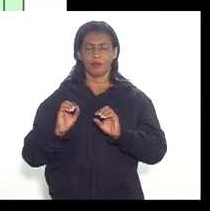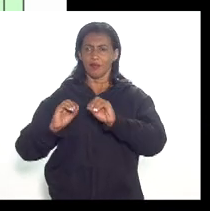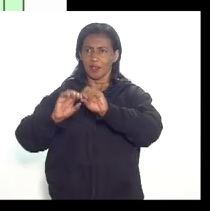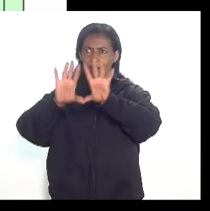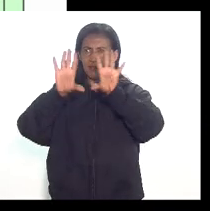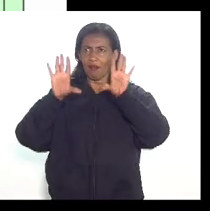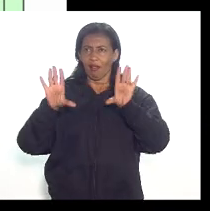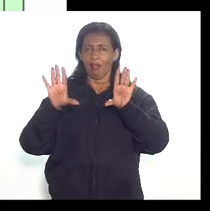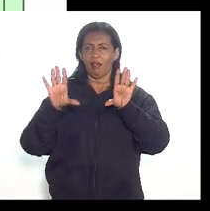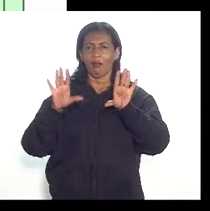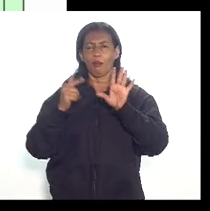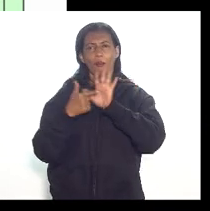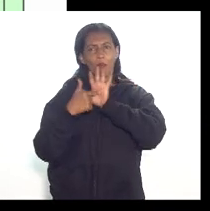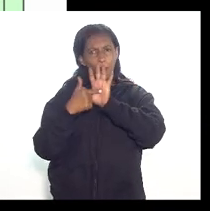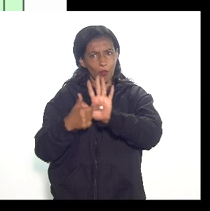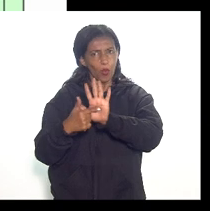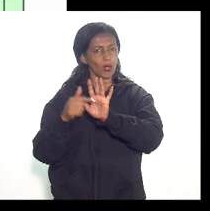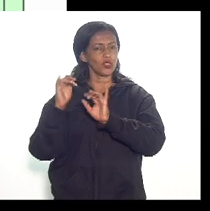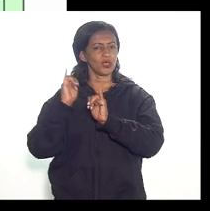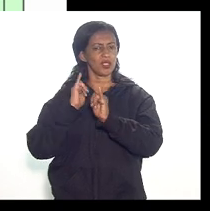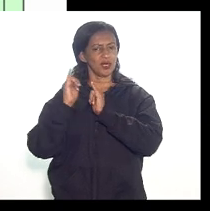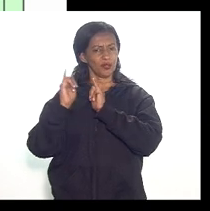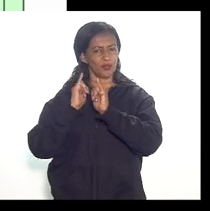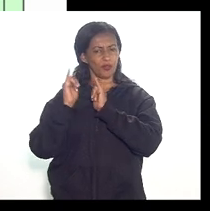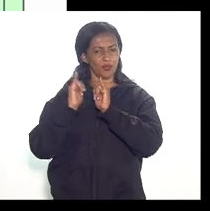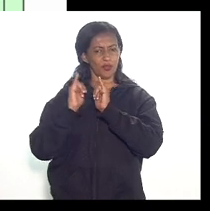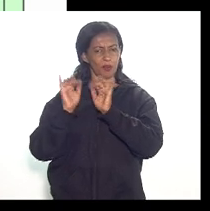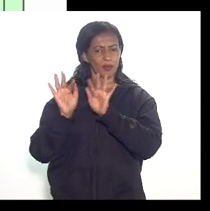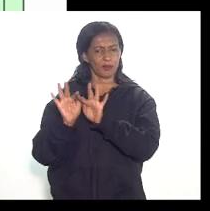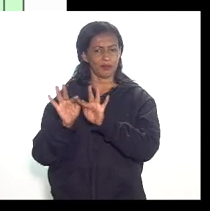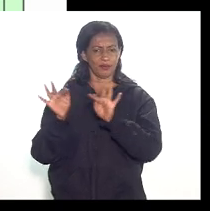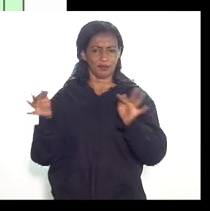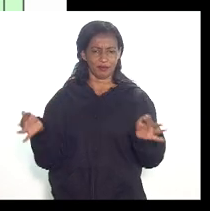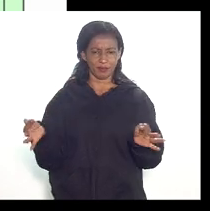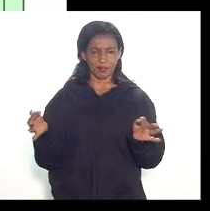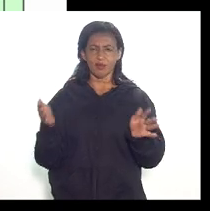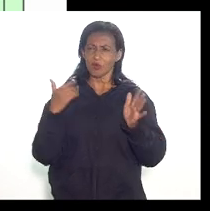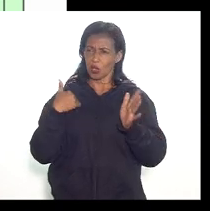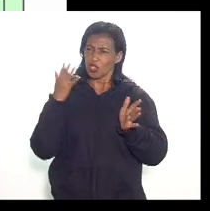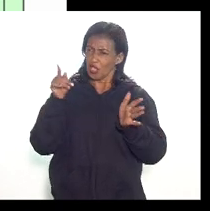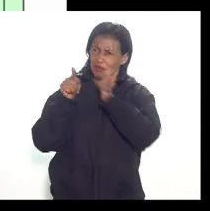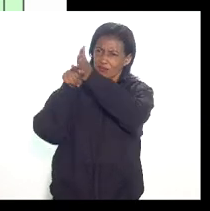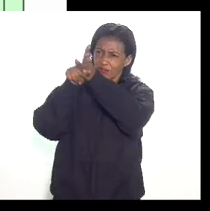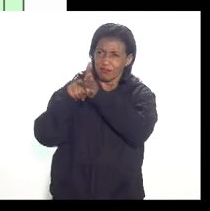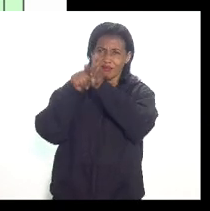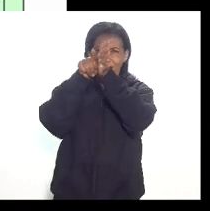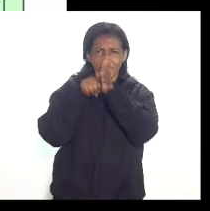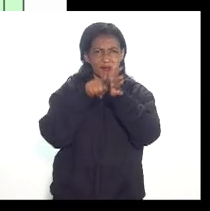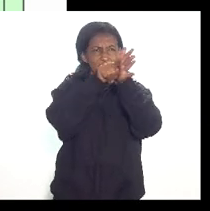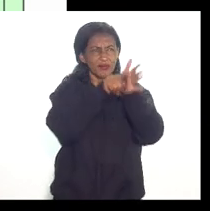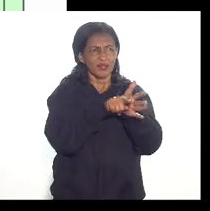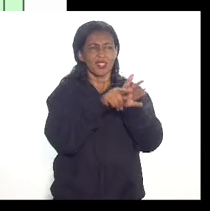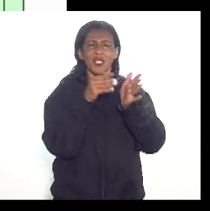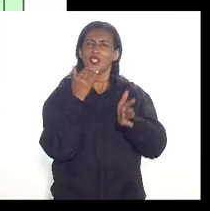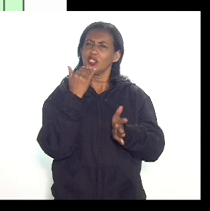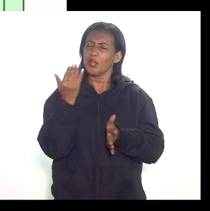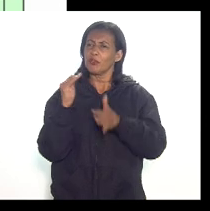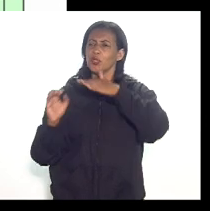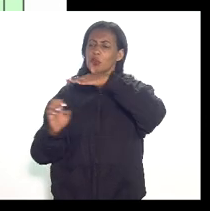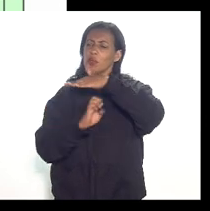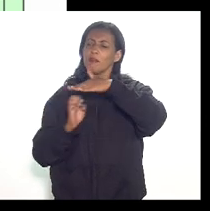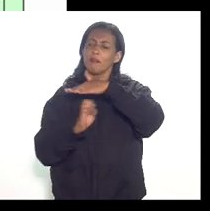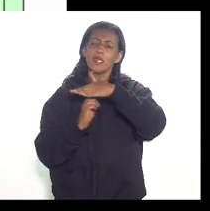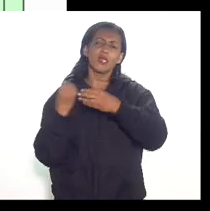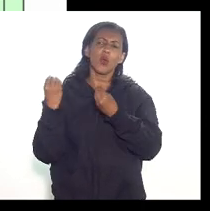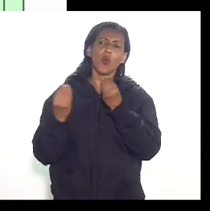informações do SAP e nós já fizemos algumas fiscalizações e pedimos para a empresa como funciona esse sistema qual